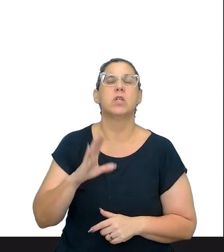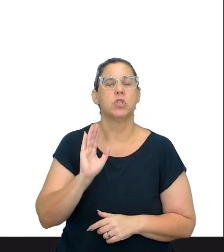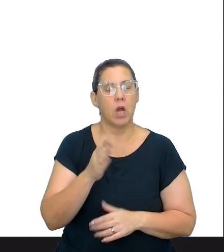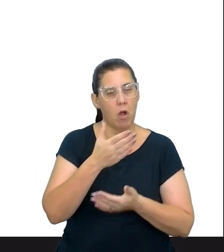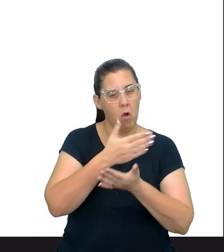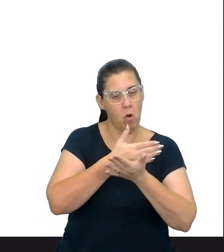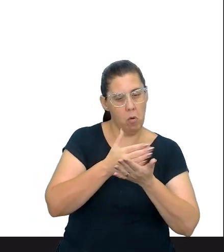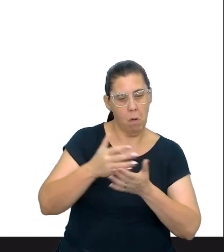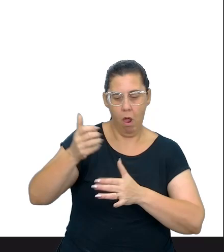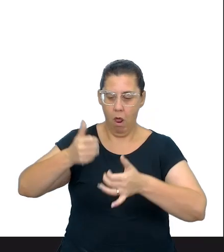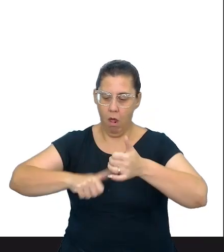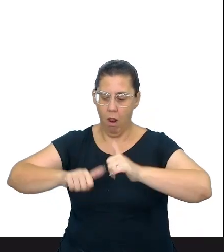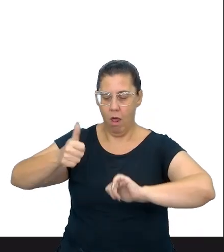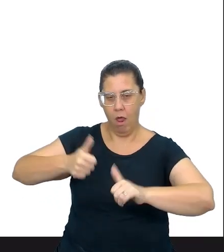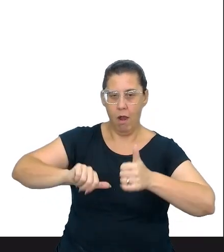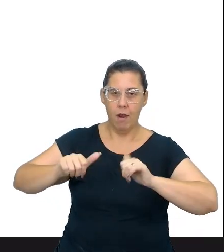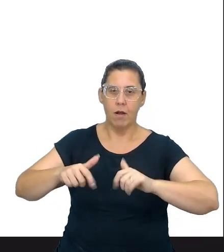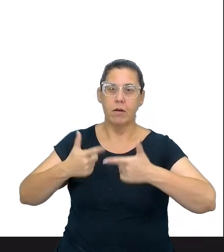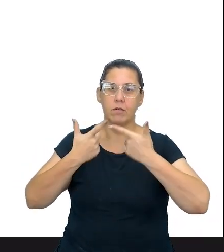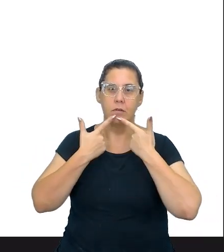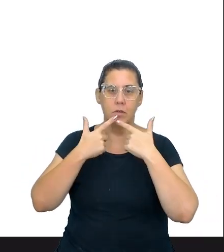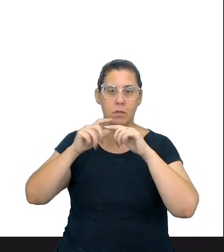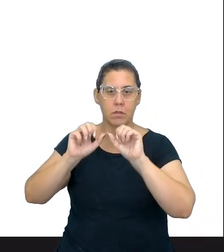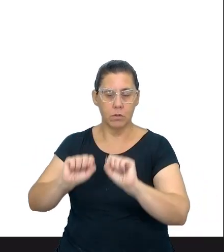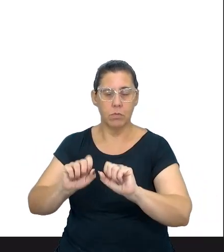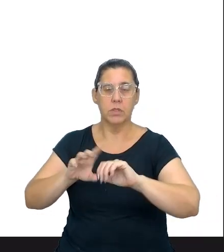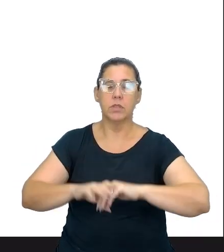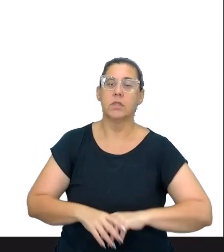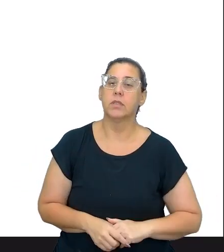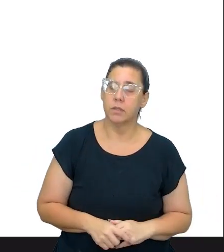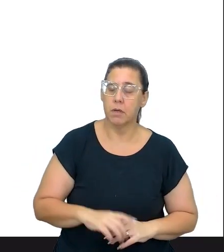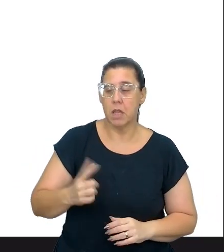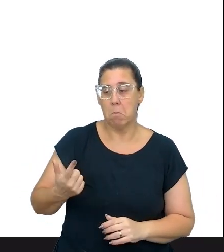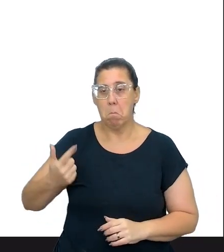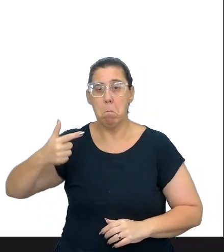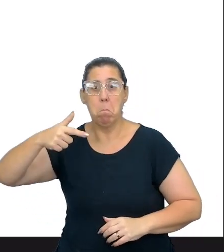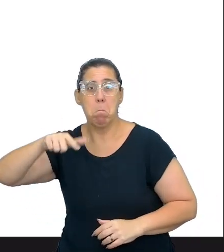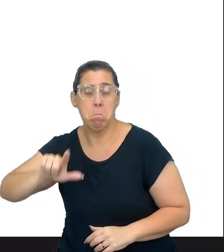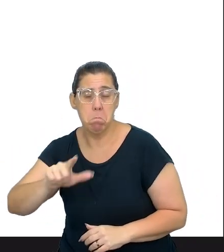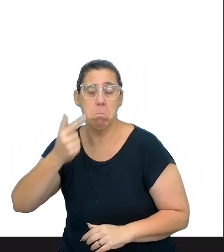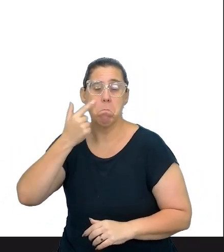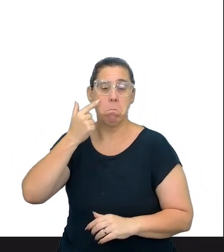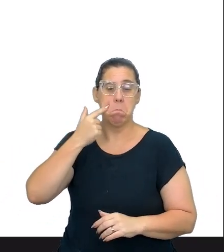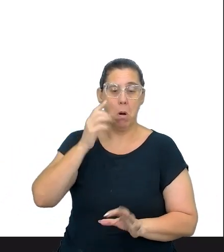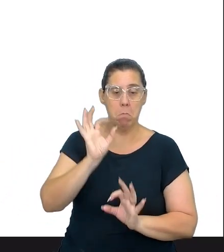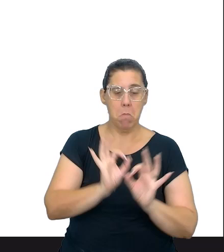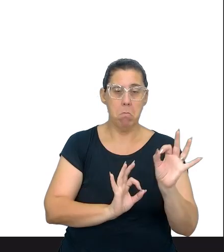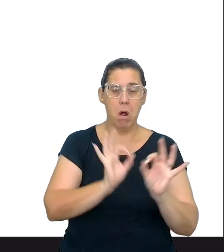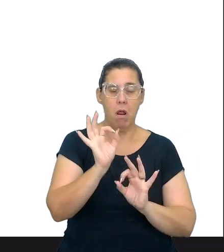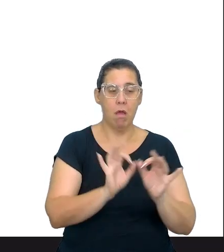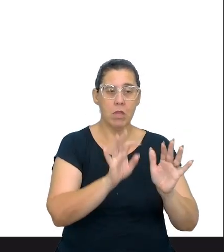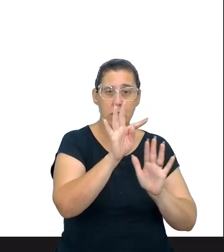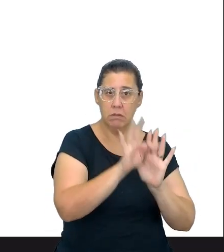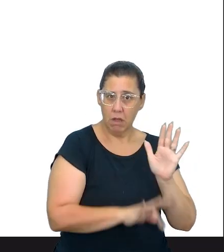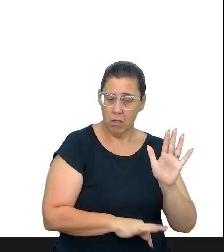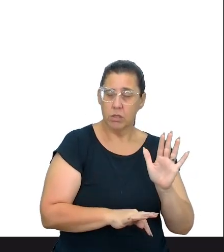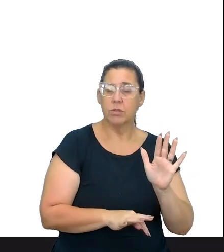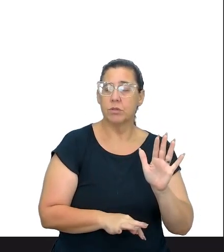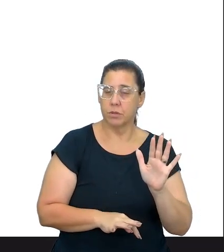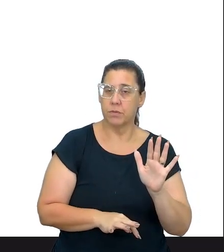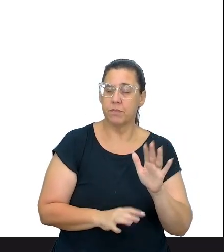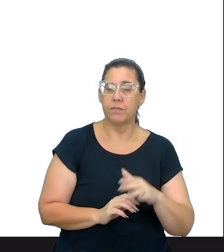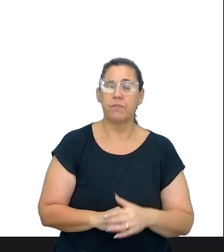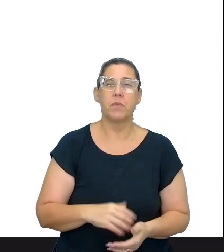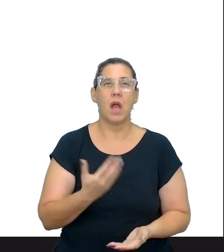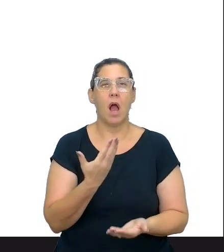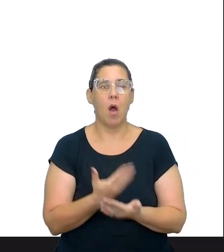começa a análise linguística, que é a análise dos aspectos discursivos, para depois esse aluno partir para a produção. A produção ou é a